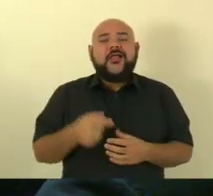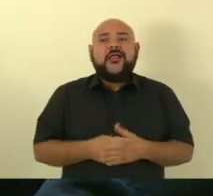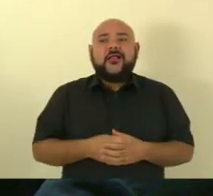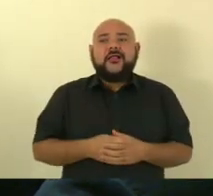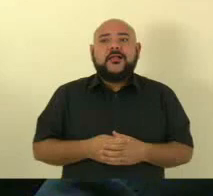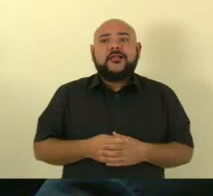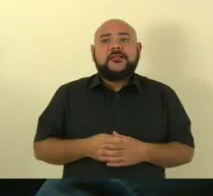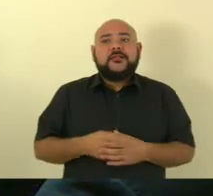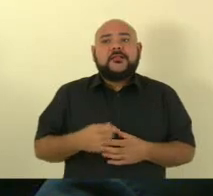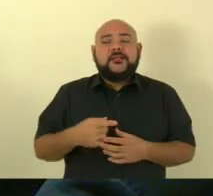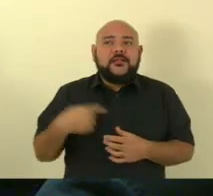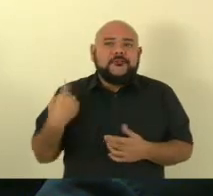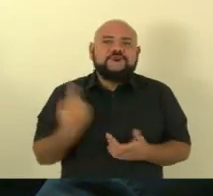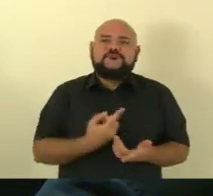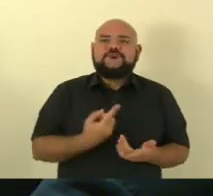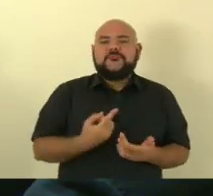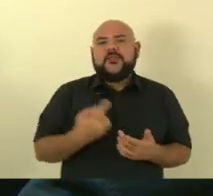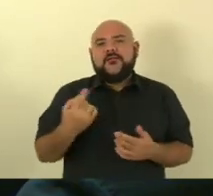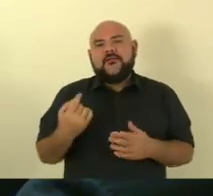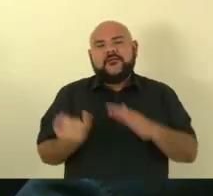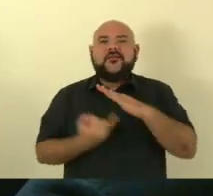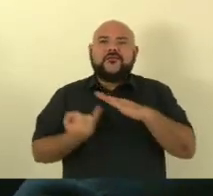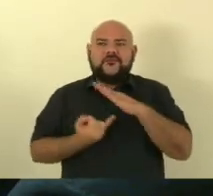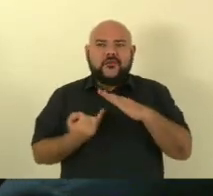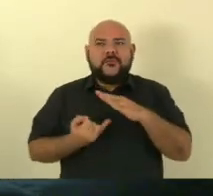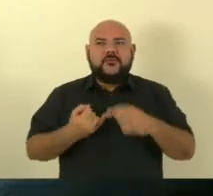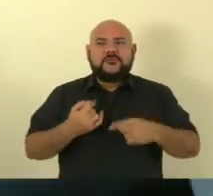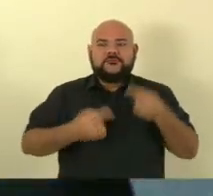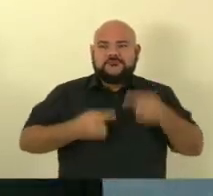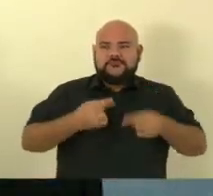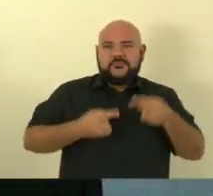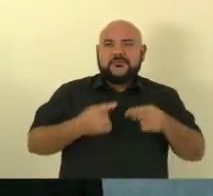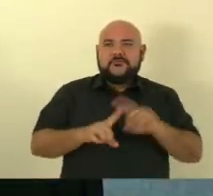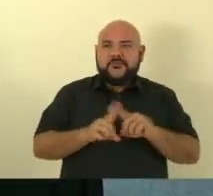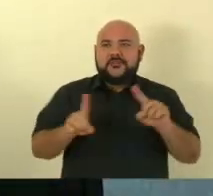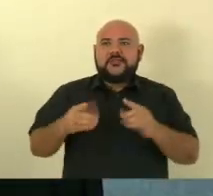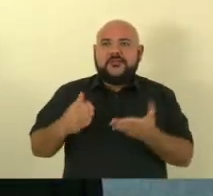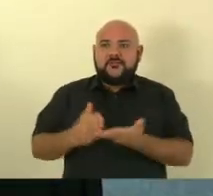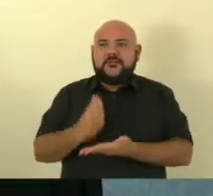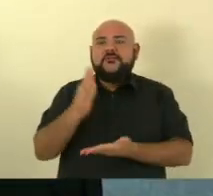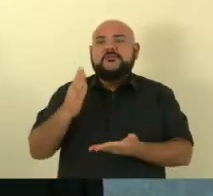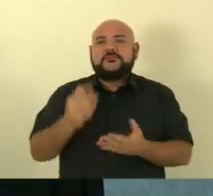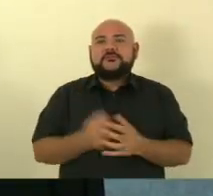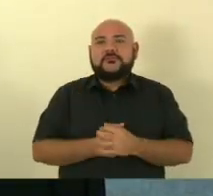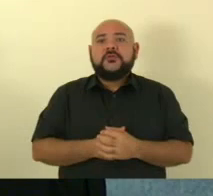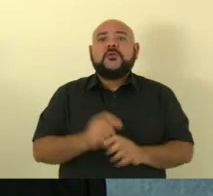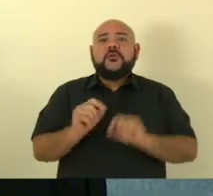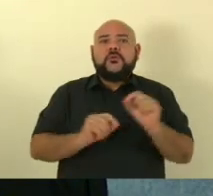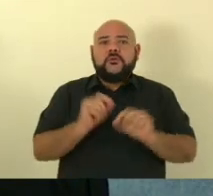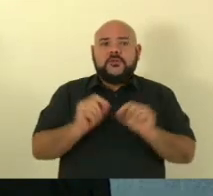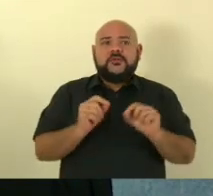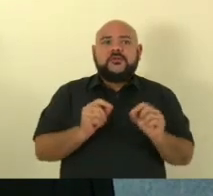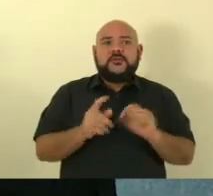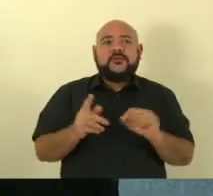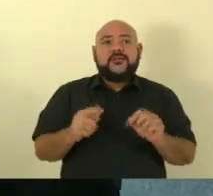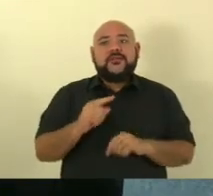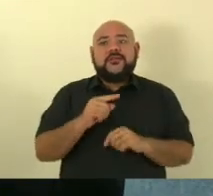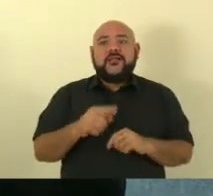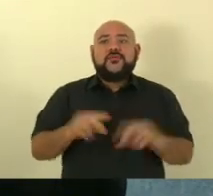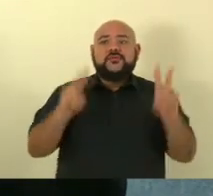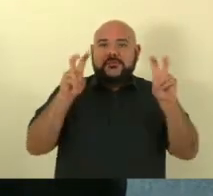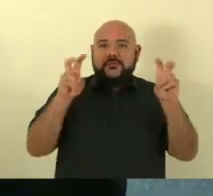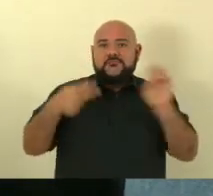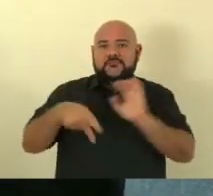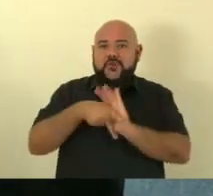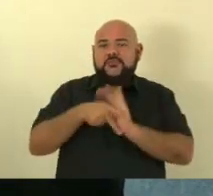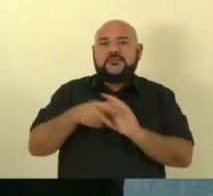aprovado aqui nesta casa o título de utilidade pública da Associação de Pastores da Serra. Está aqui o Pablo